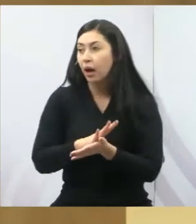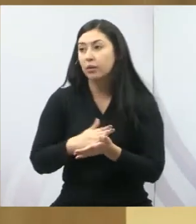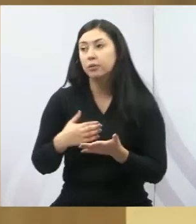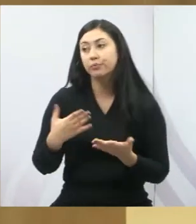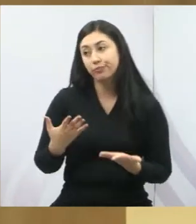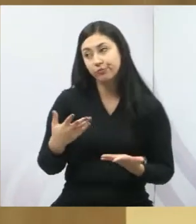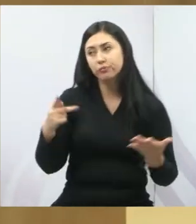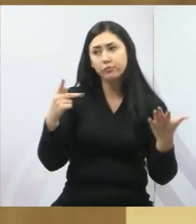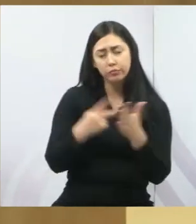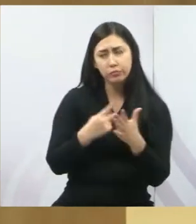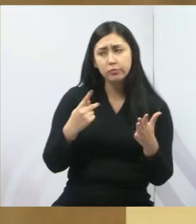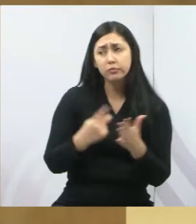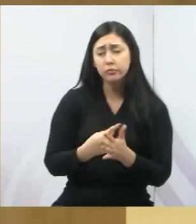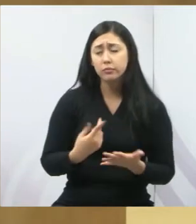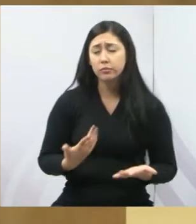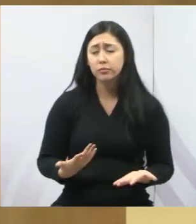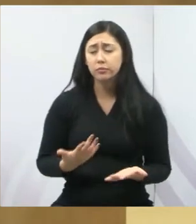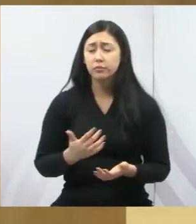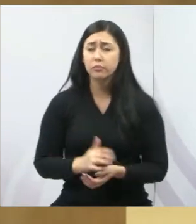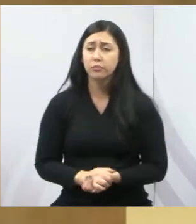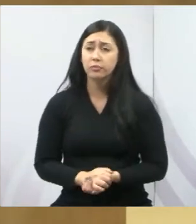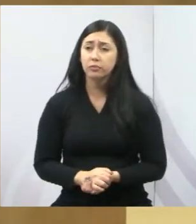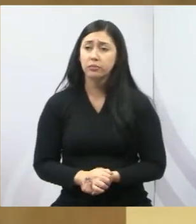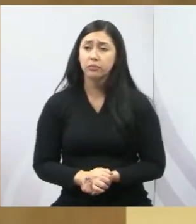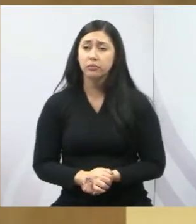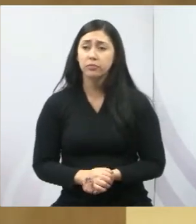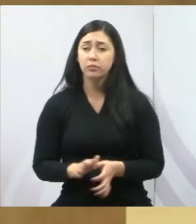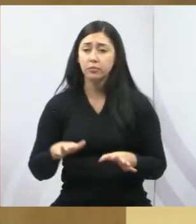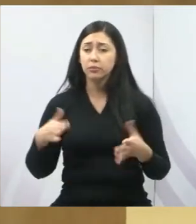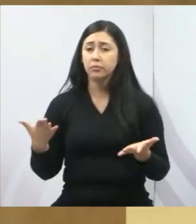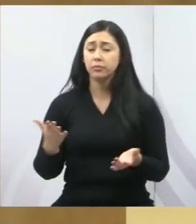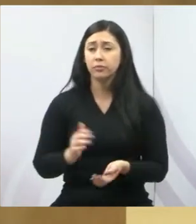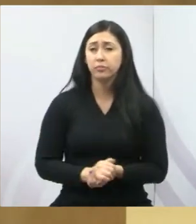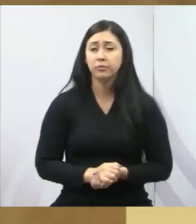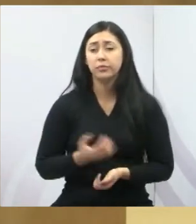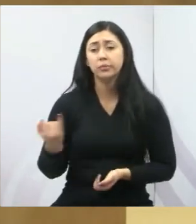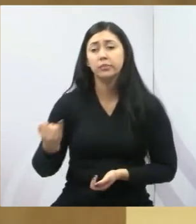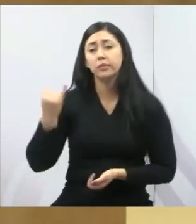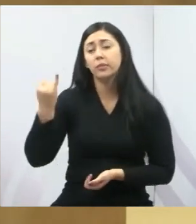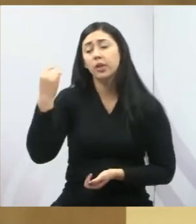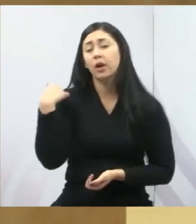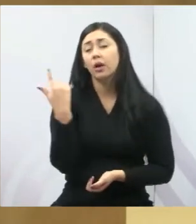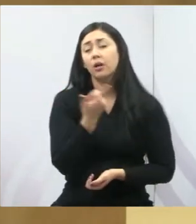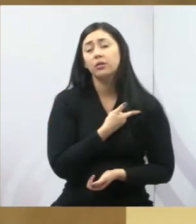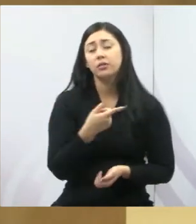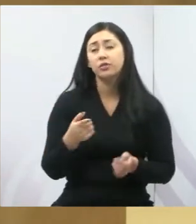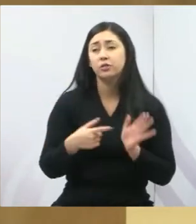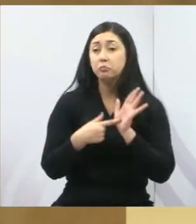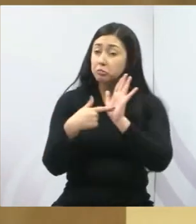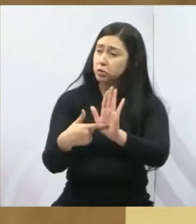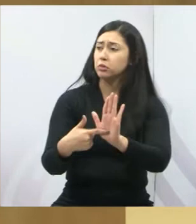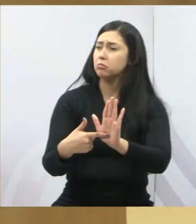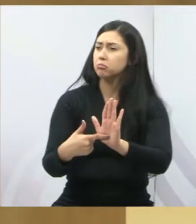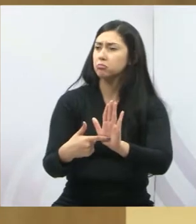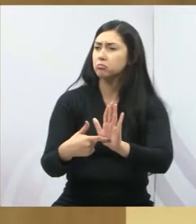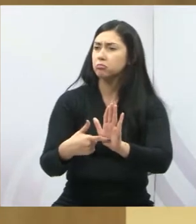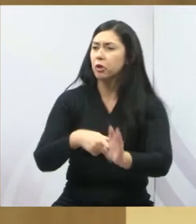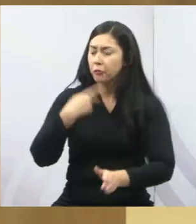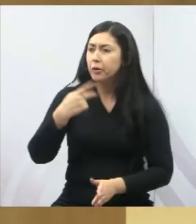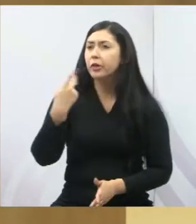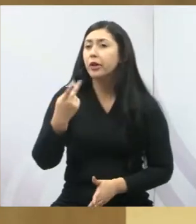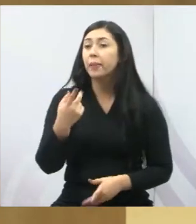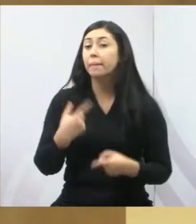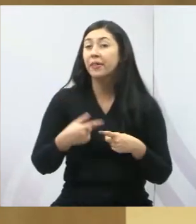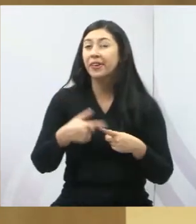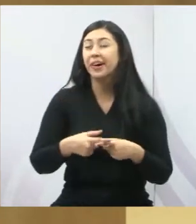fizeram no Parque Meia Lua. Então isso é extremamente importante a gente colocar na mesa, porque dá